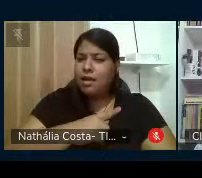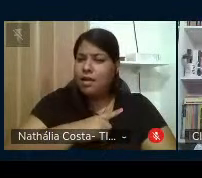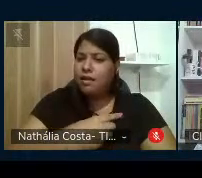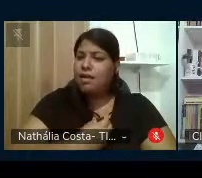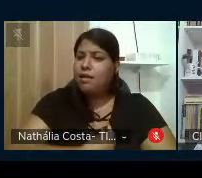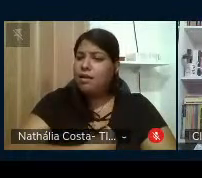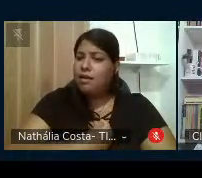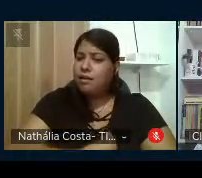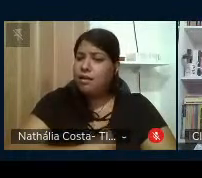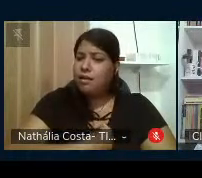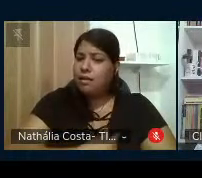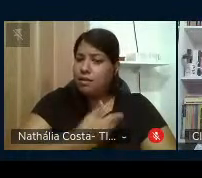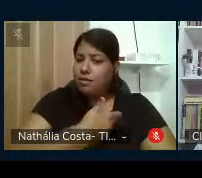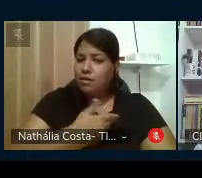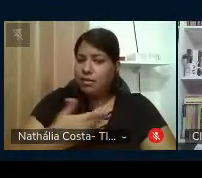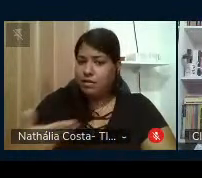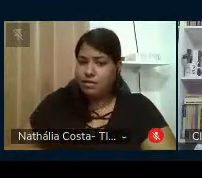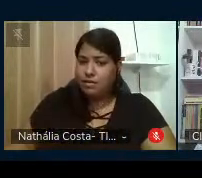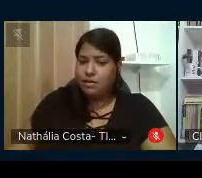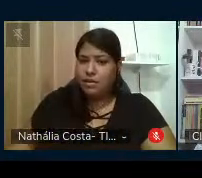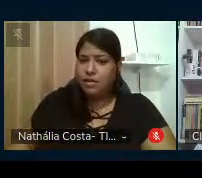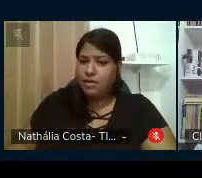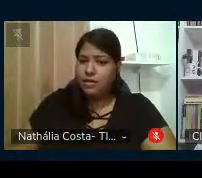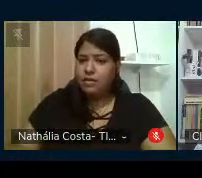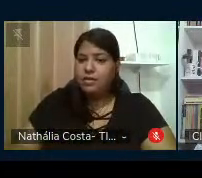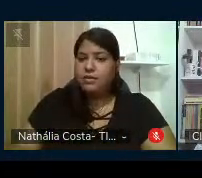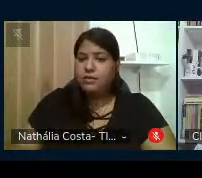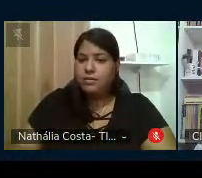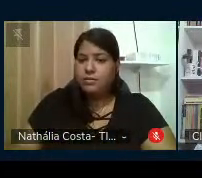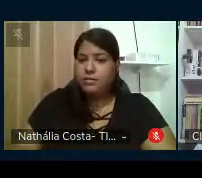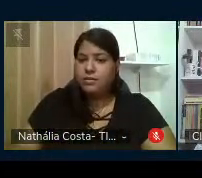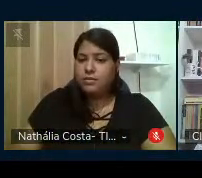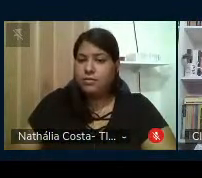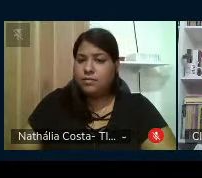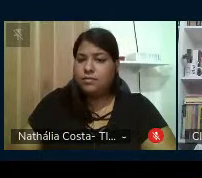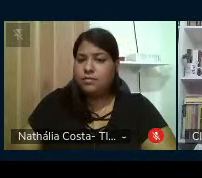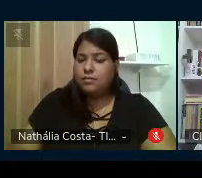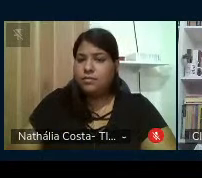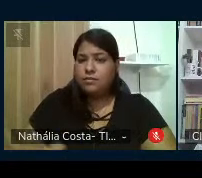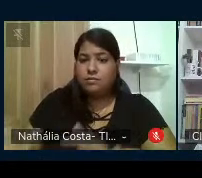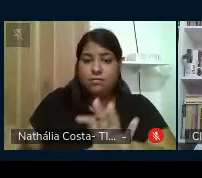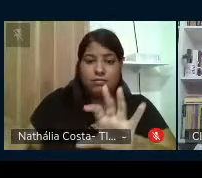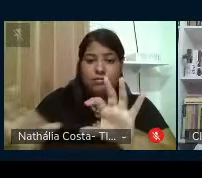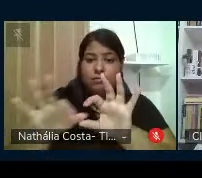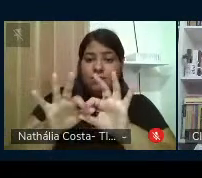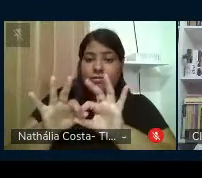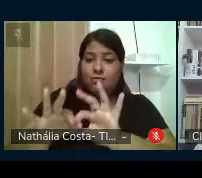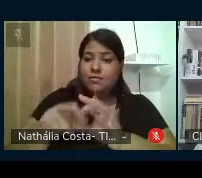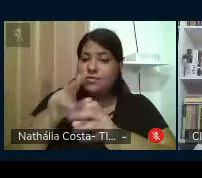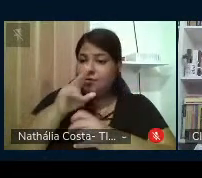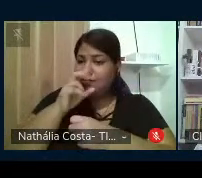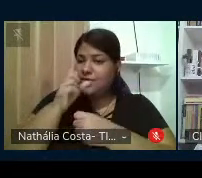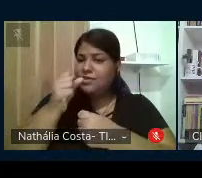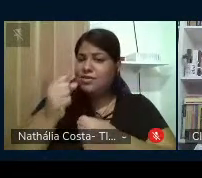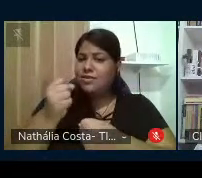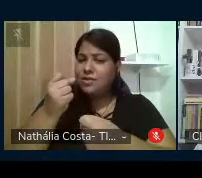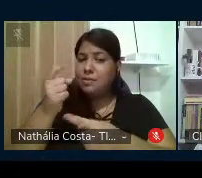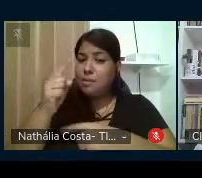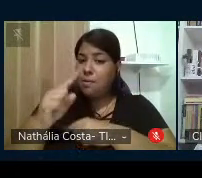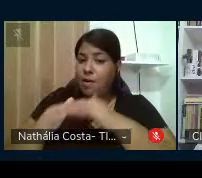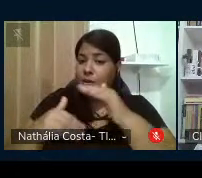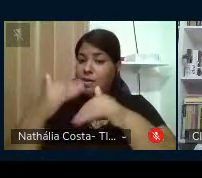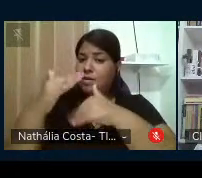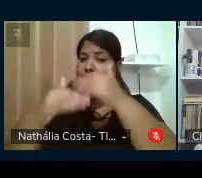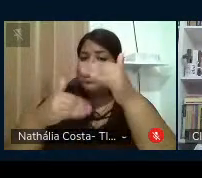os tiranos Que estão a governar É uma aliança entre